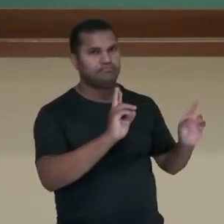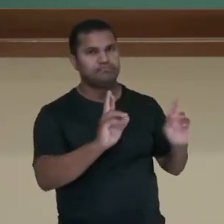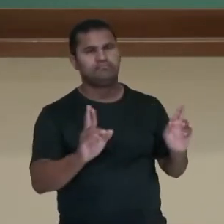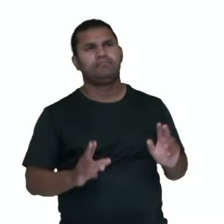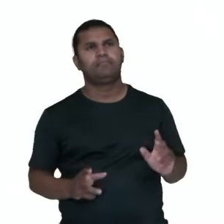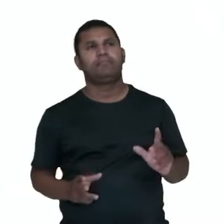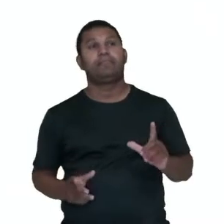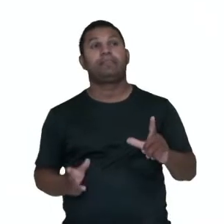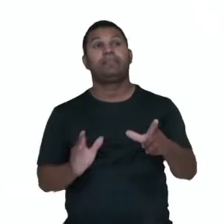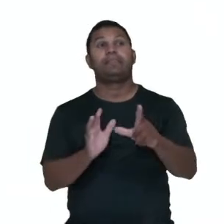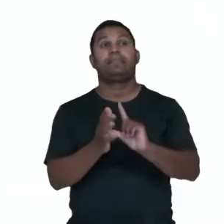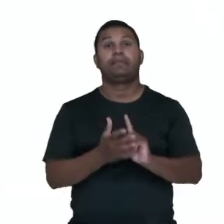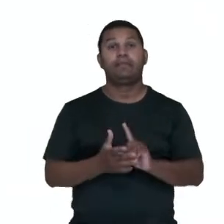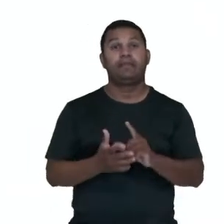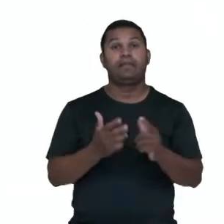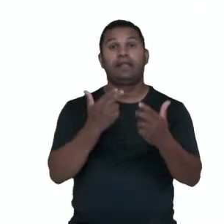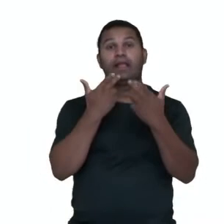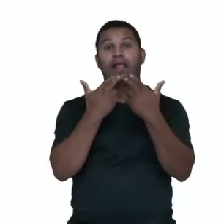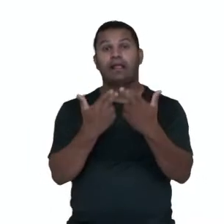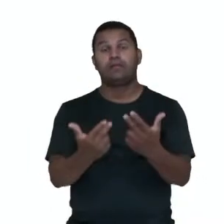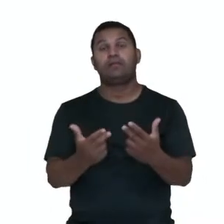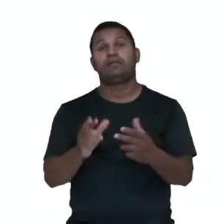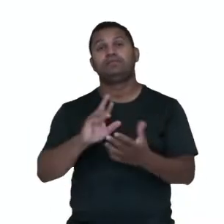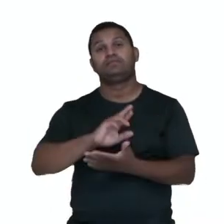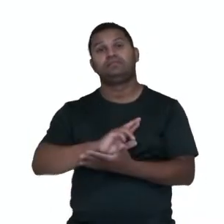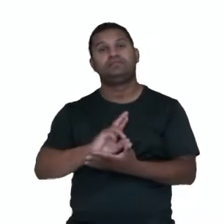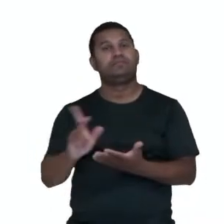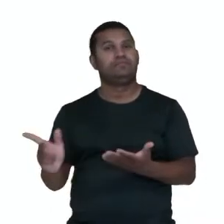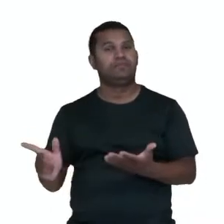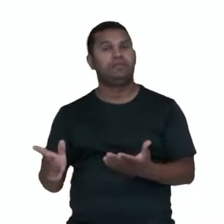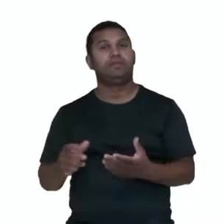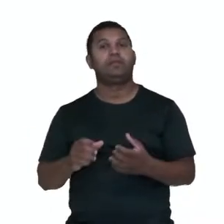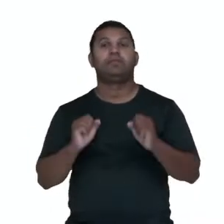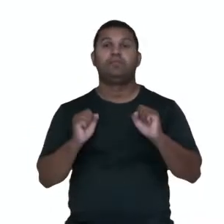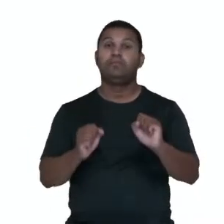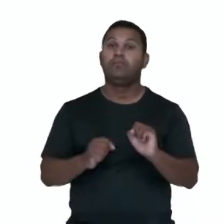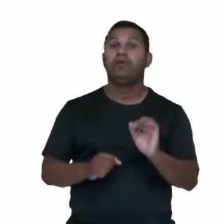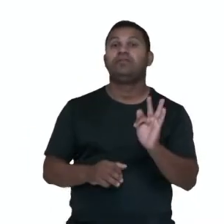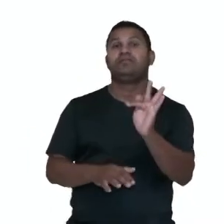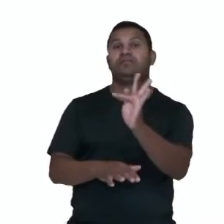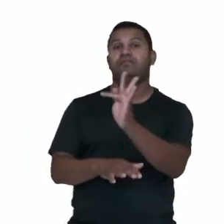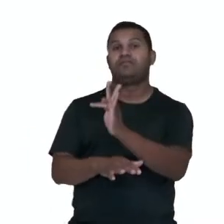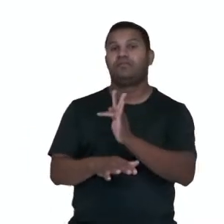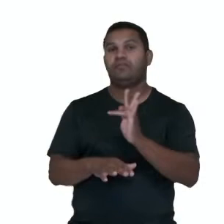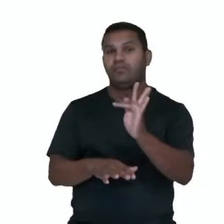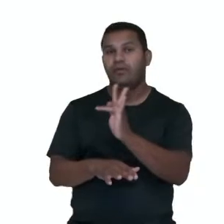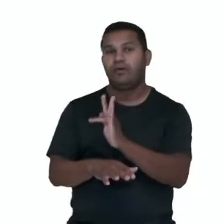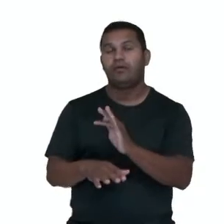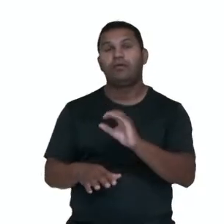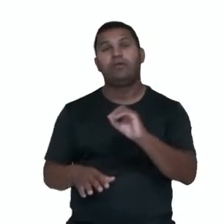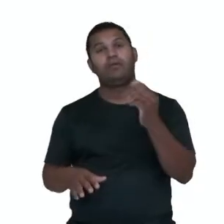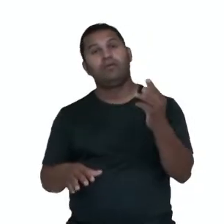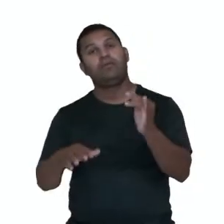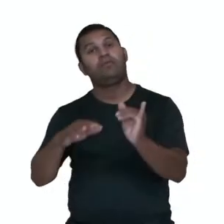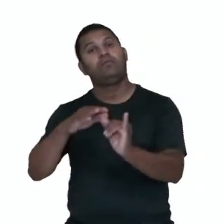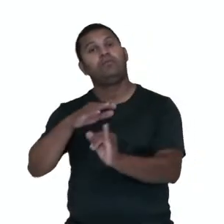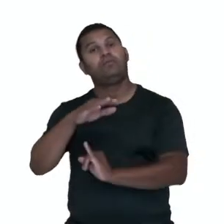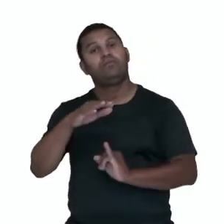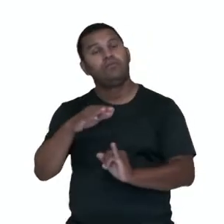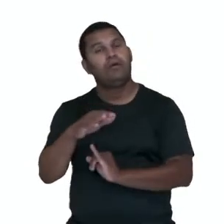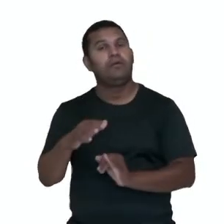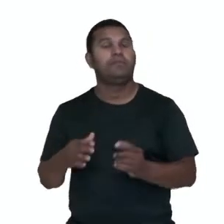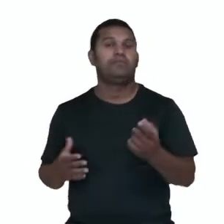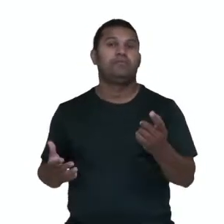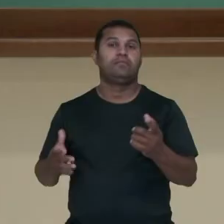linguagem, a linguagem pode ser mais ou menos formal dependendo do público leitor. Então, aquela